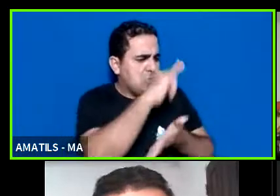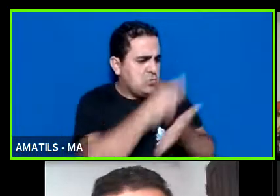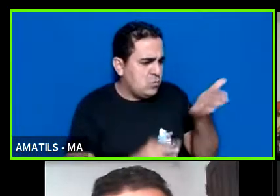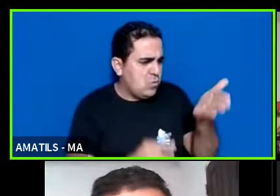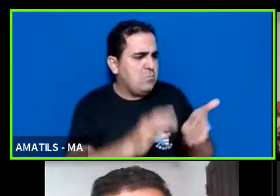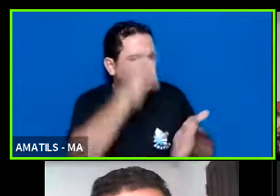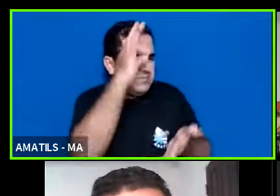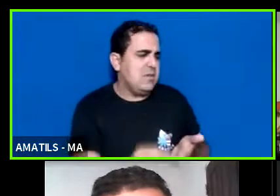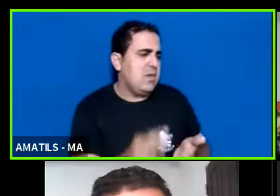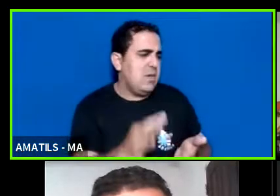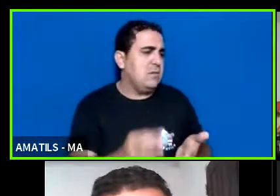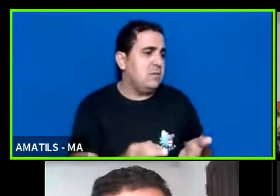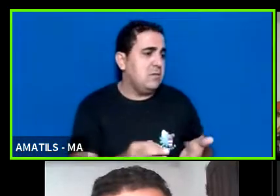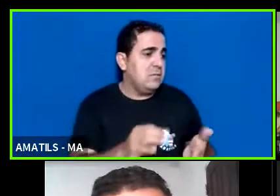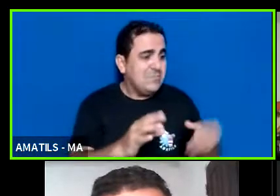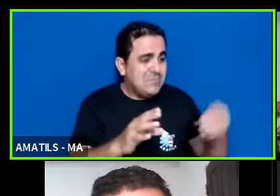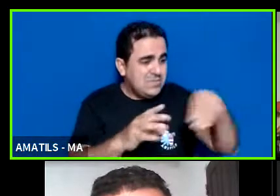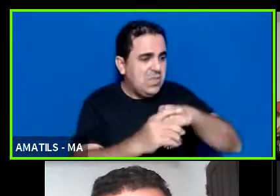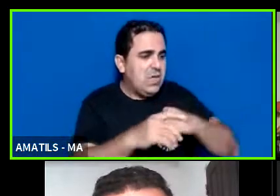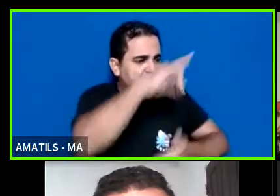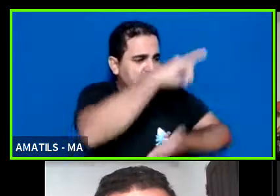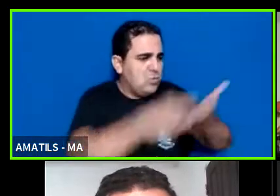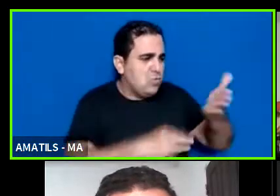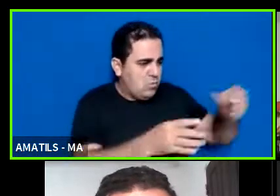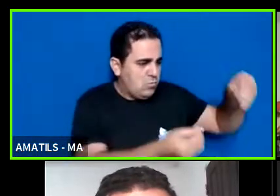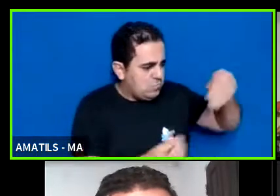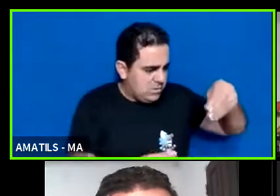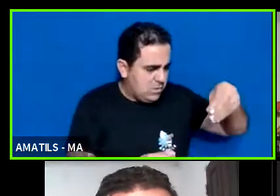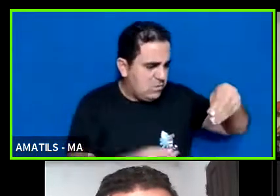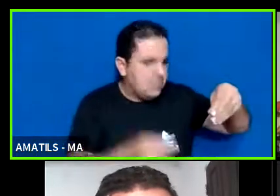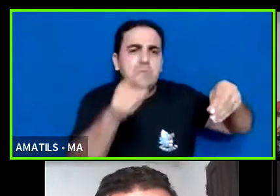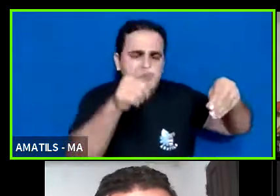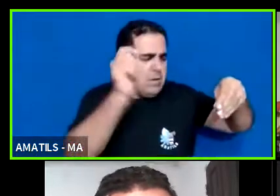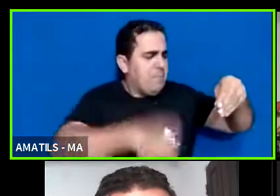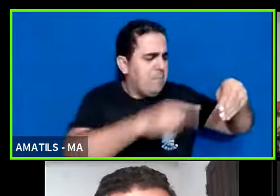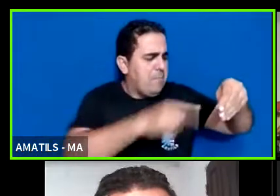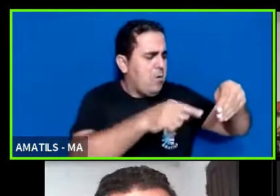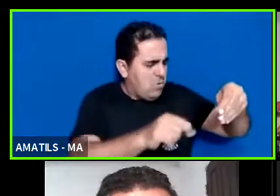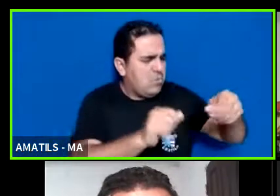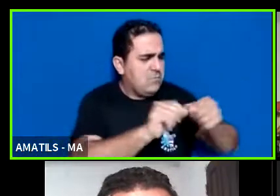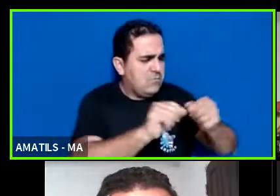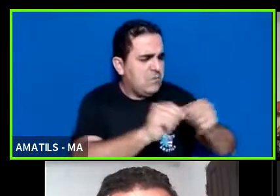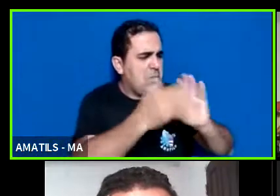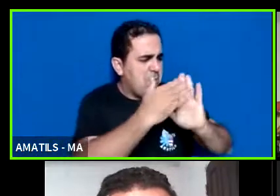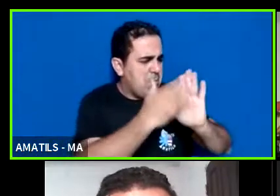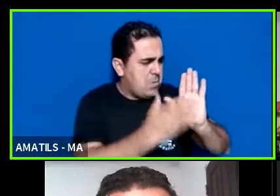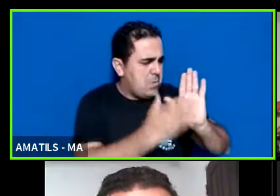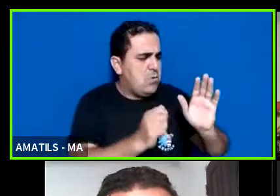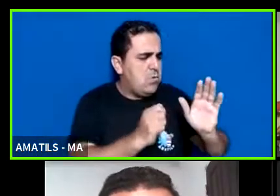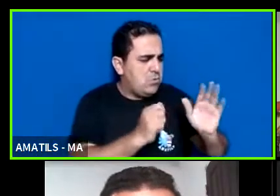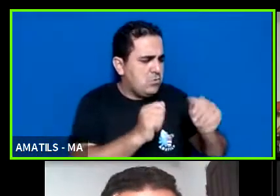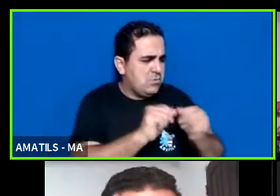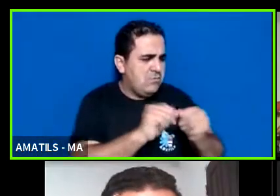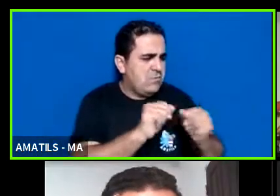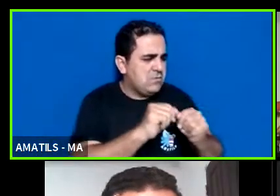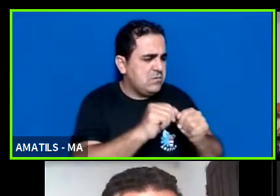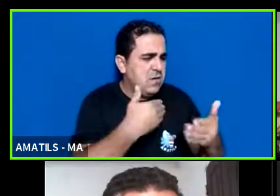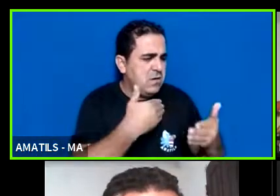dentro da sua regularidade você pode apresentar uma proposta aqui de execução de alguma